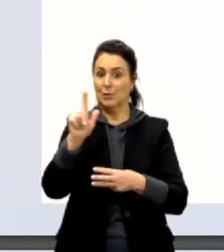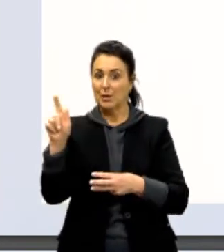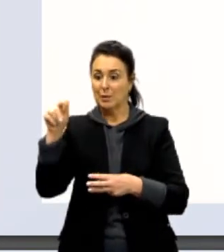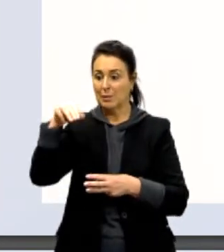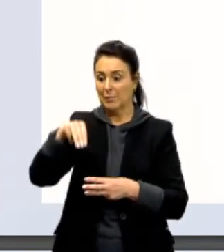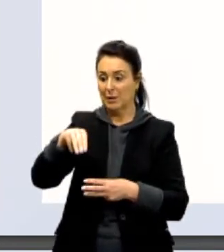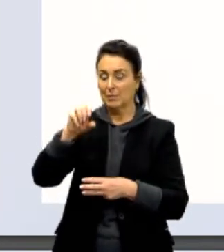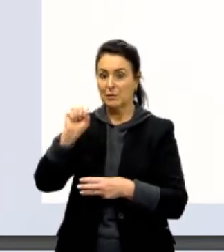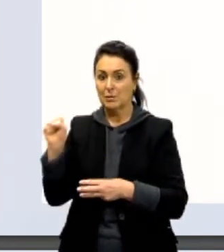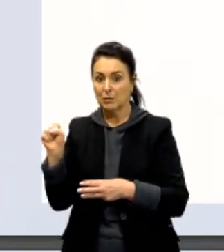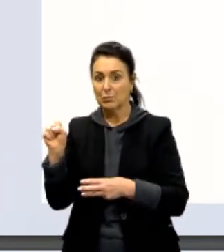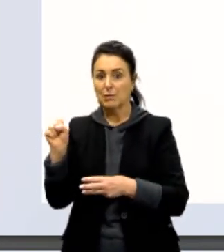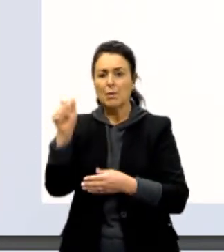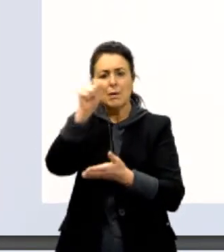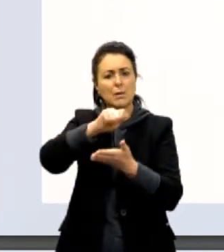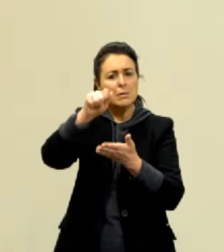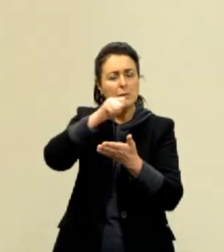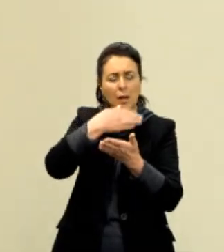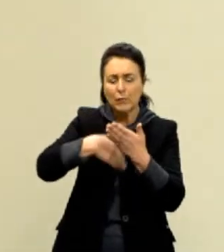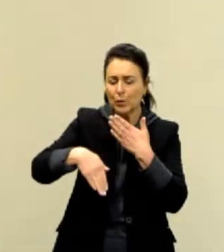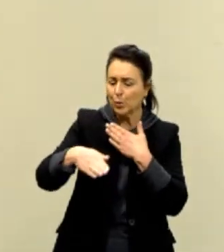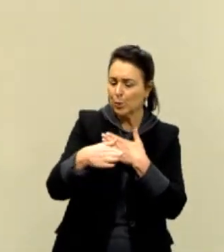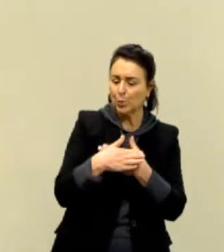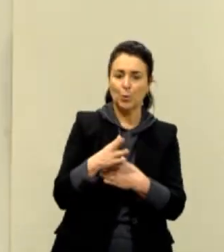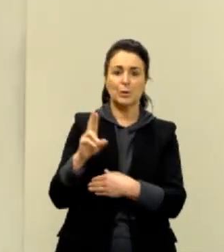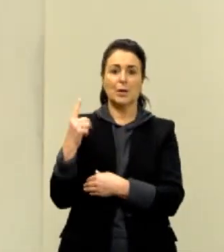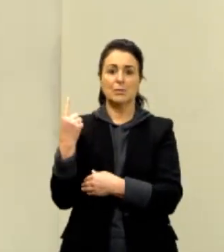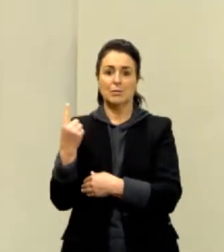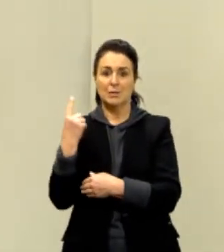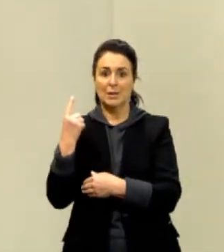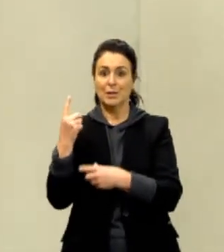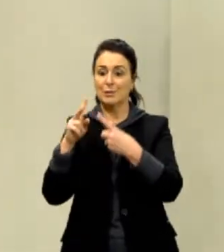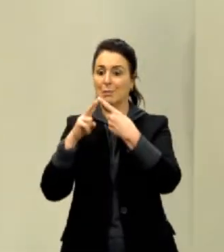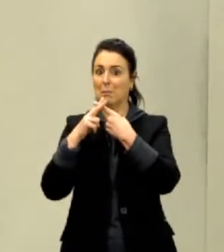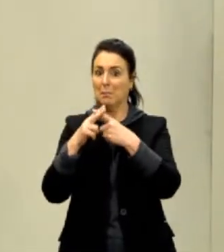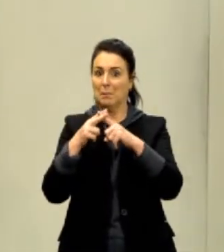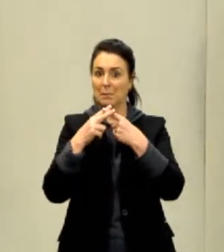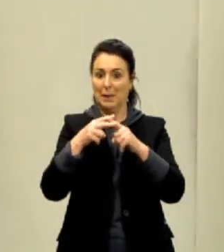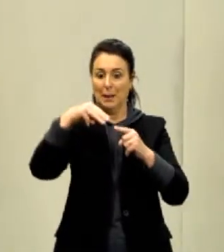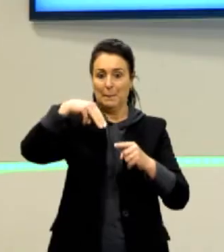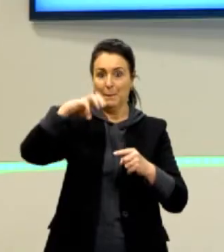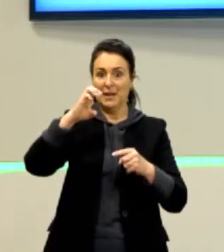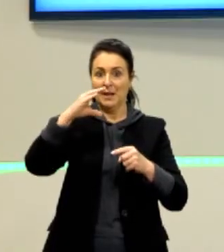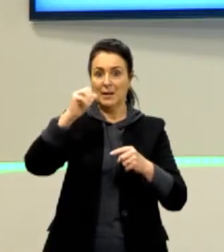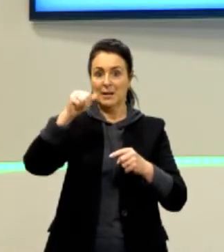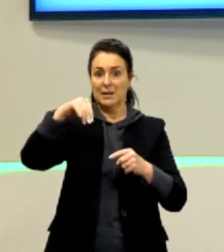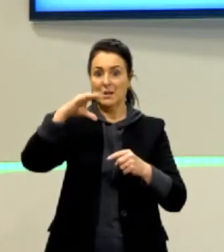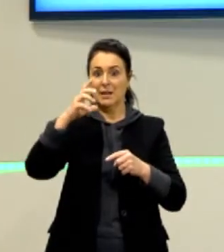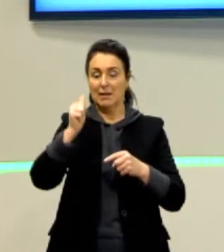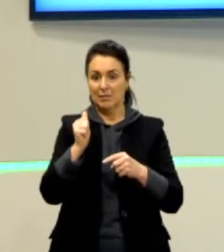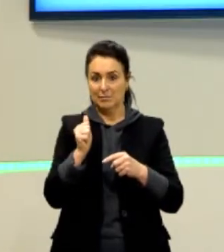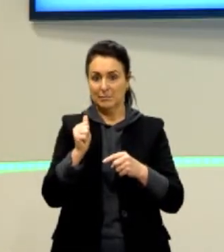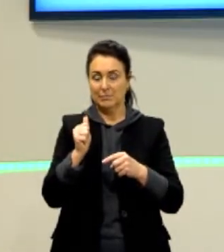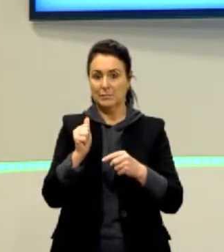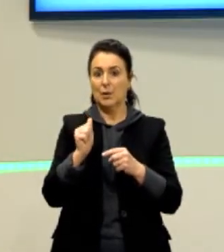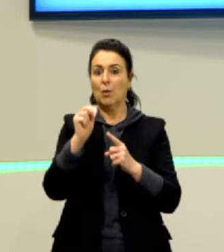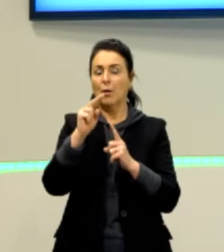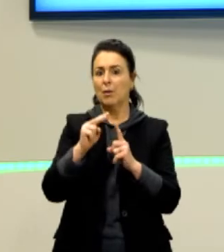eu escrevo todas as unidades da mecânica. Olha como é que fica a unidade de potência.